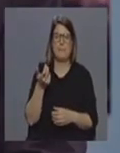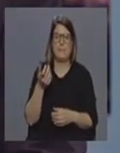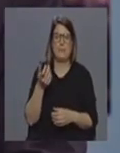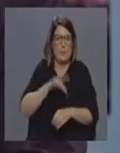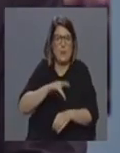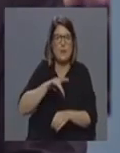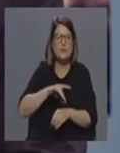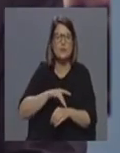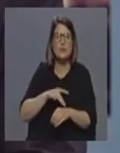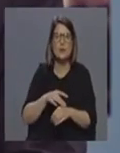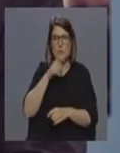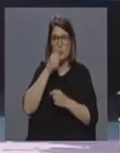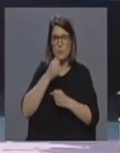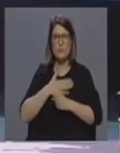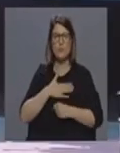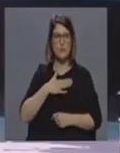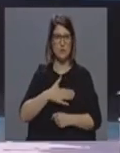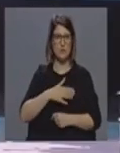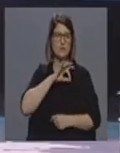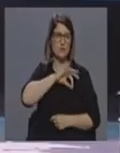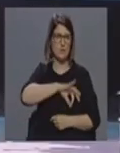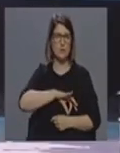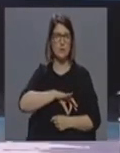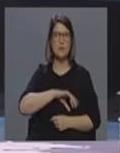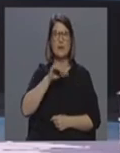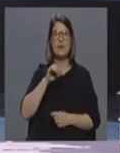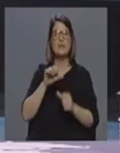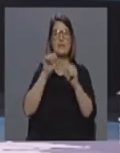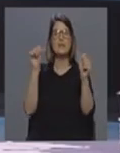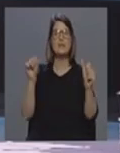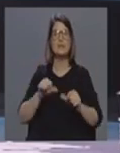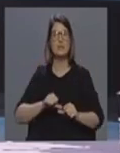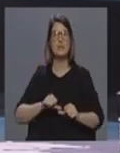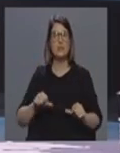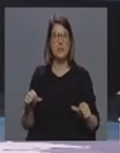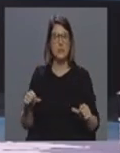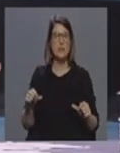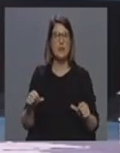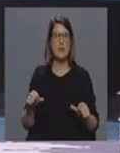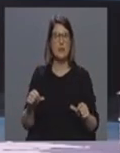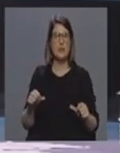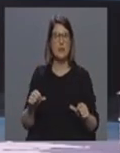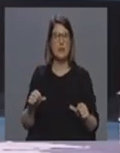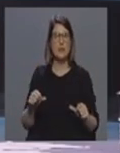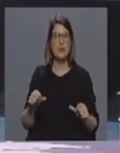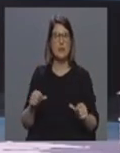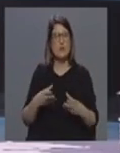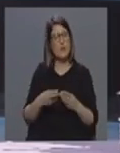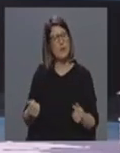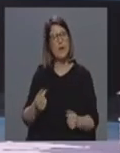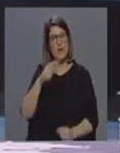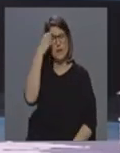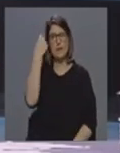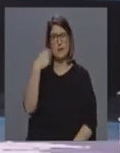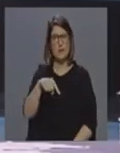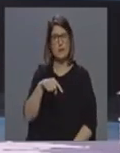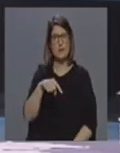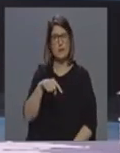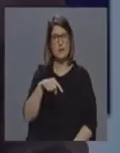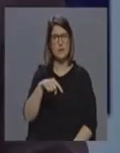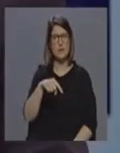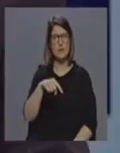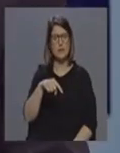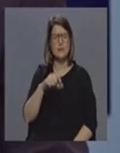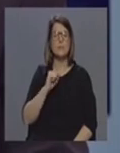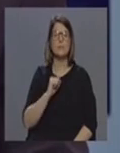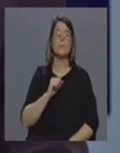dos profissionais de saúde e do próprio sistema é que é difícil dar resposta tendo em conta